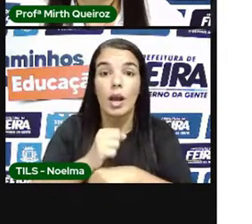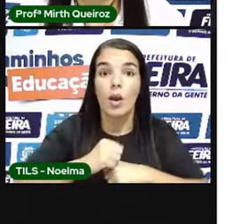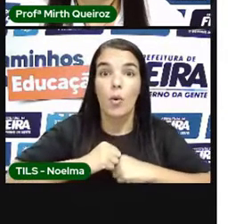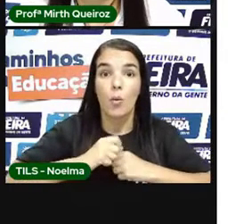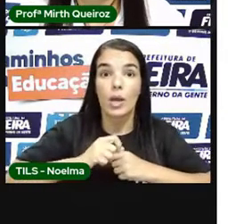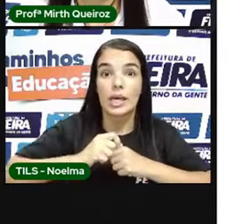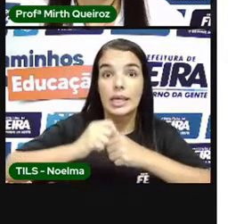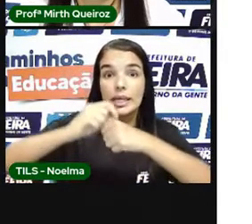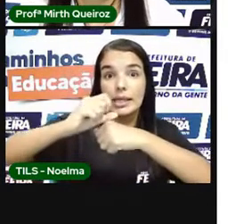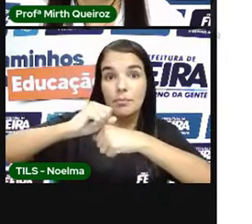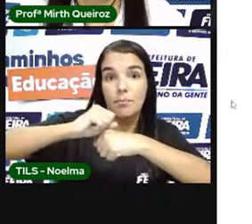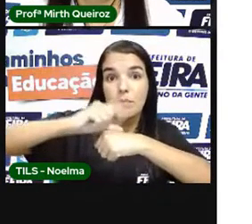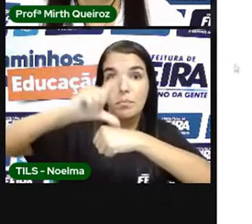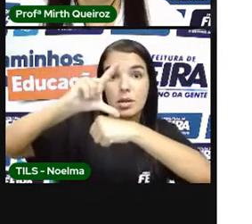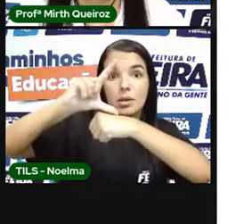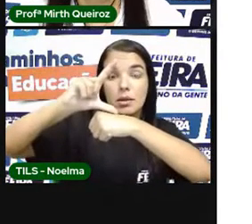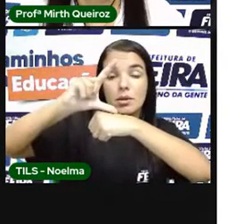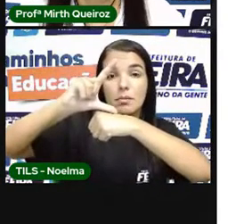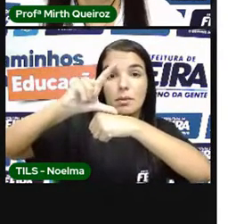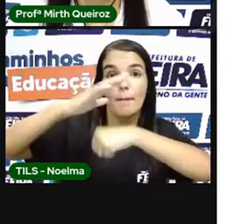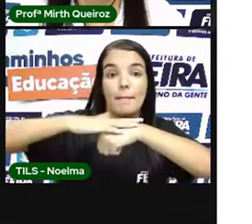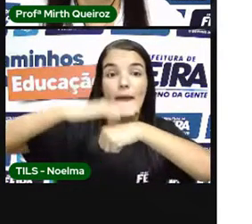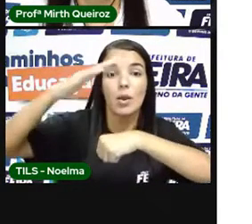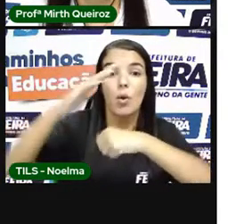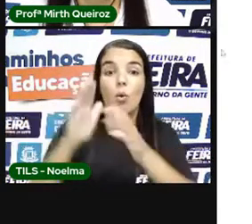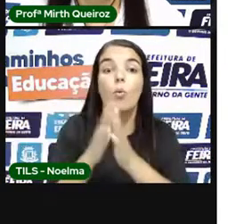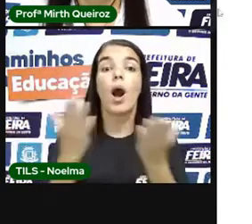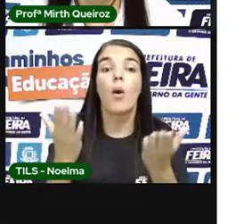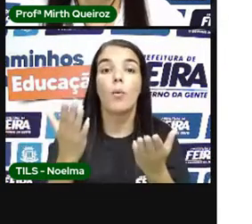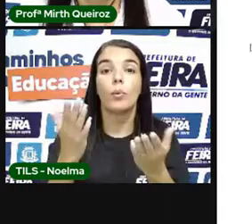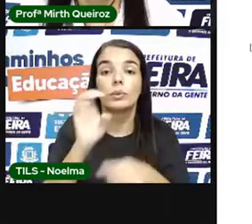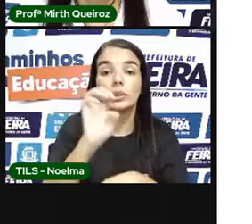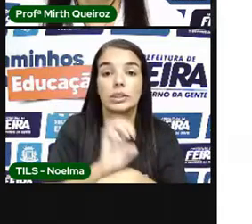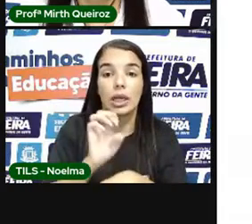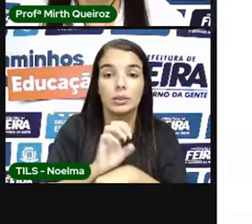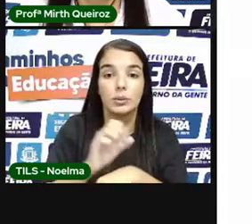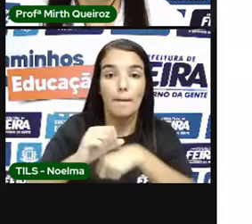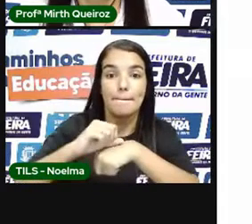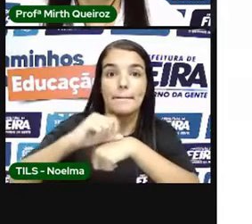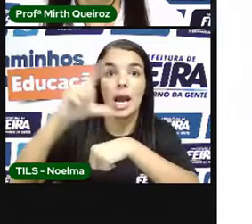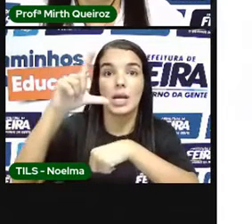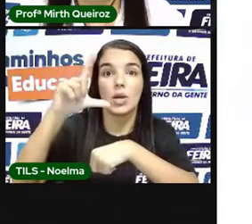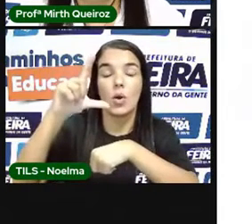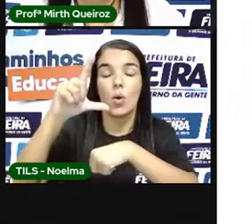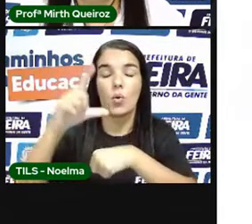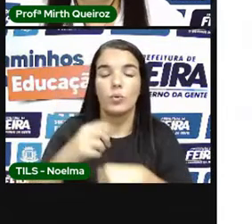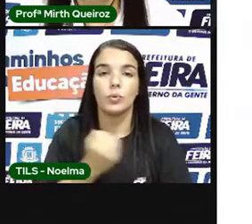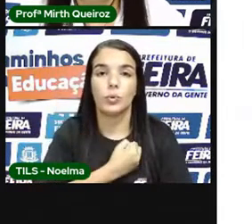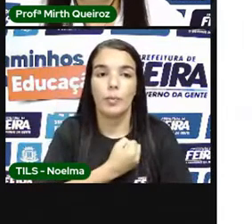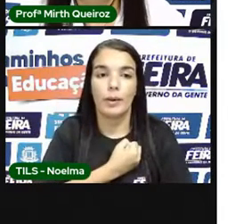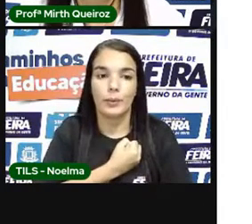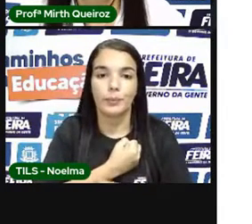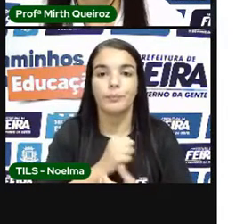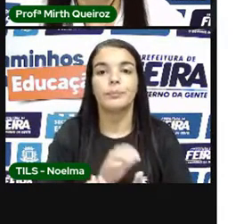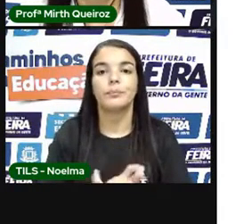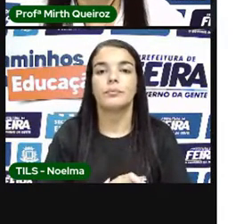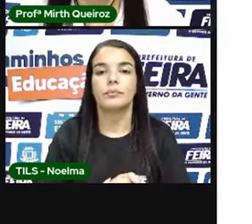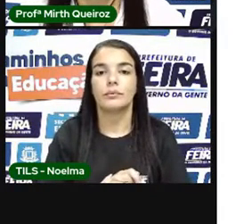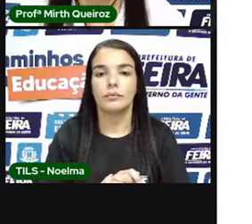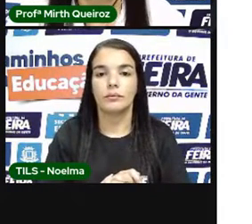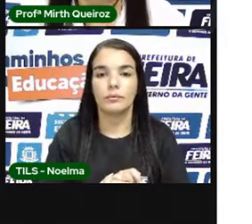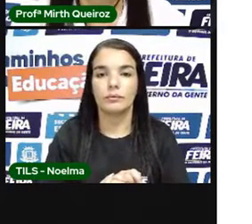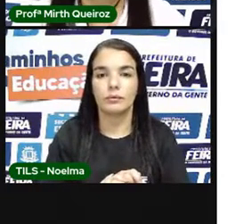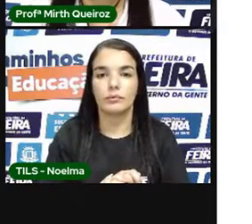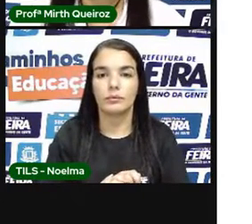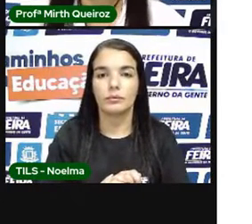evolução Do desmatamento Foi maior? Qual desses aqui Houve o maior Des Crescimento